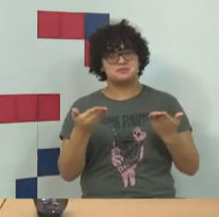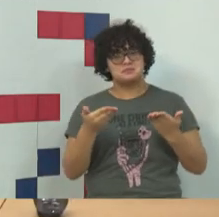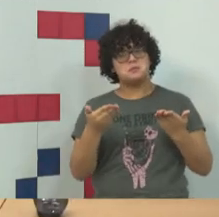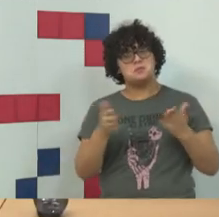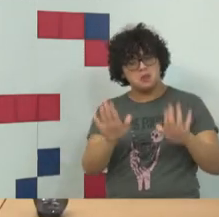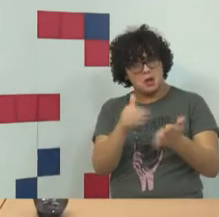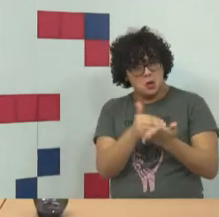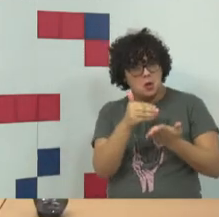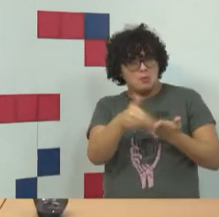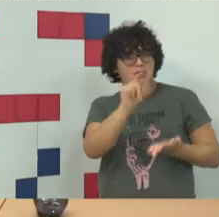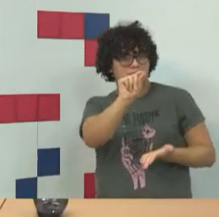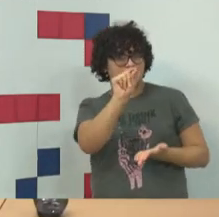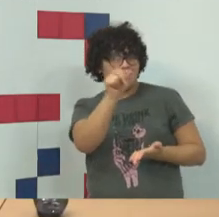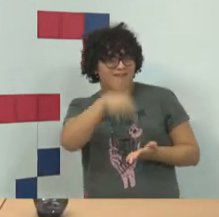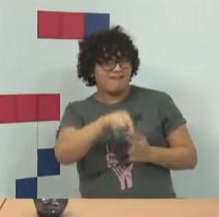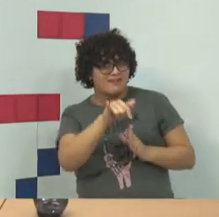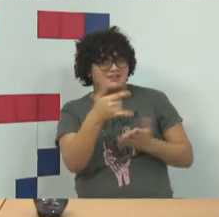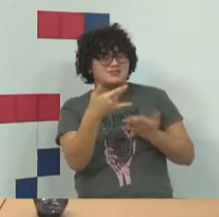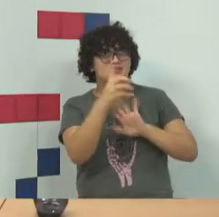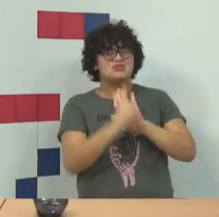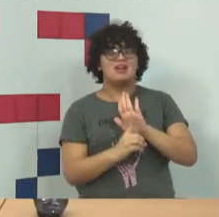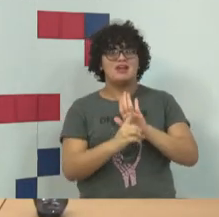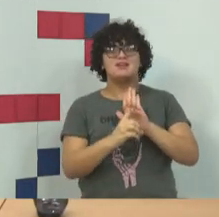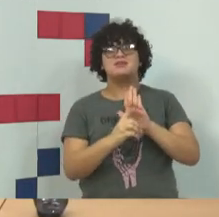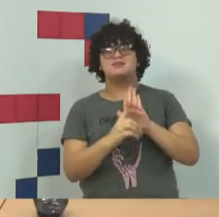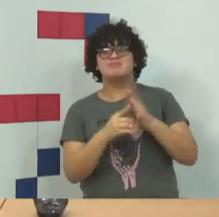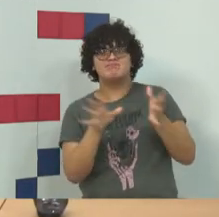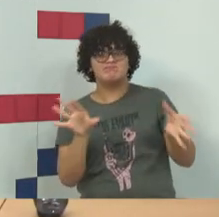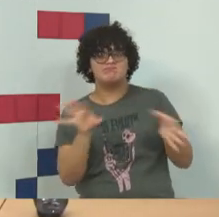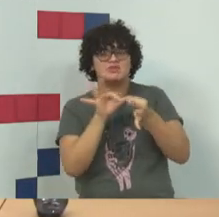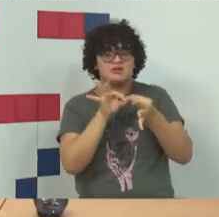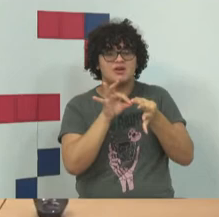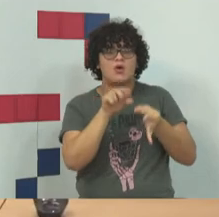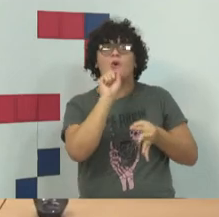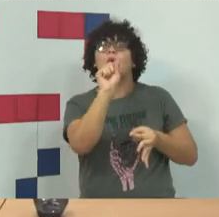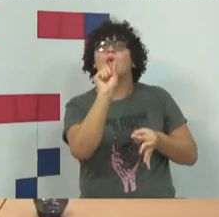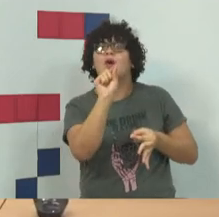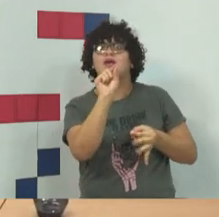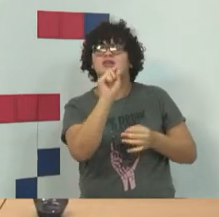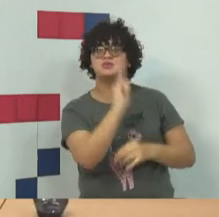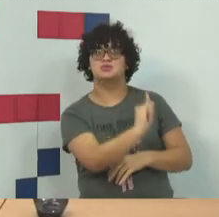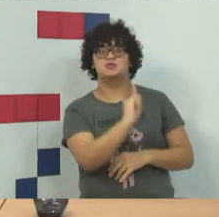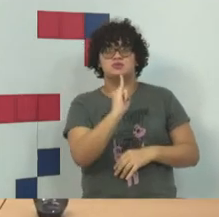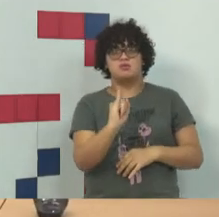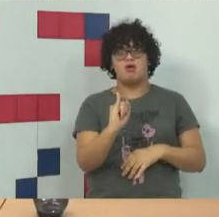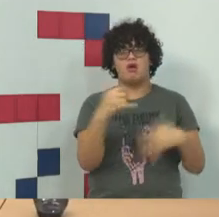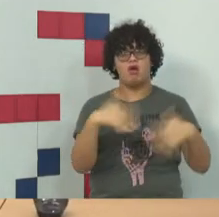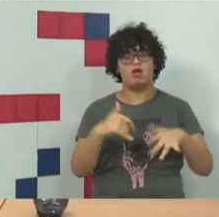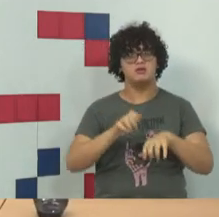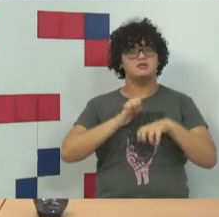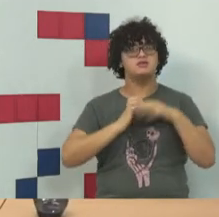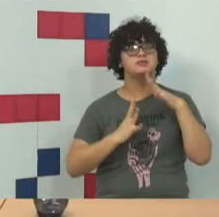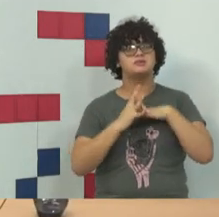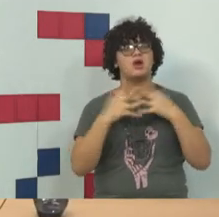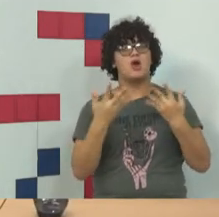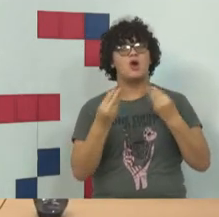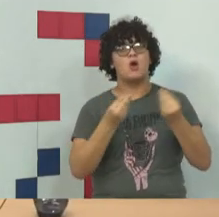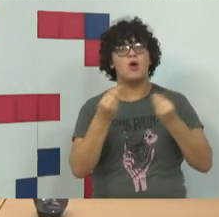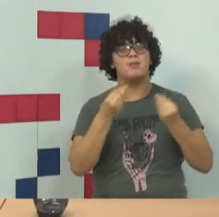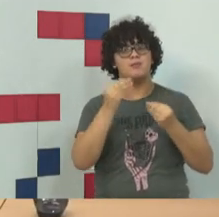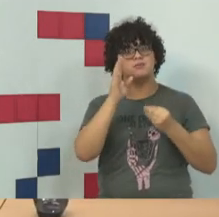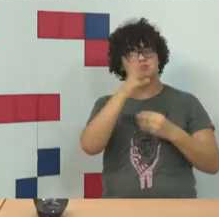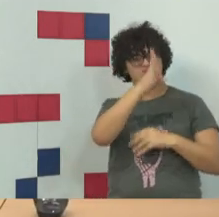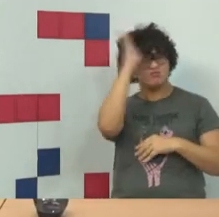começo a dizer que o direito se fulcra, se funda naqueles institutos antiquíssimos, de Roma.